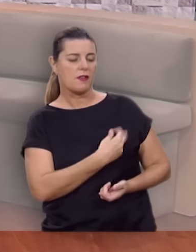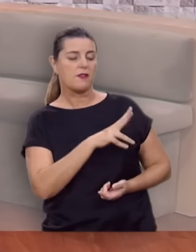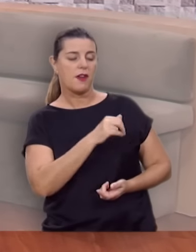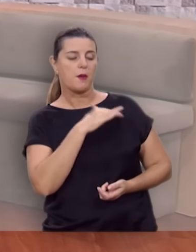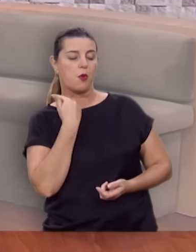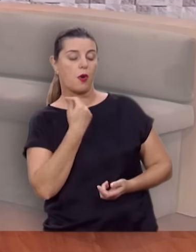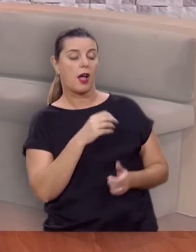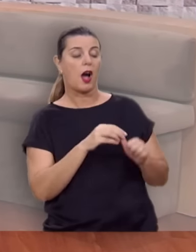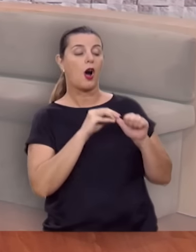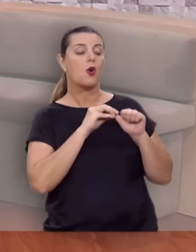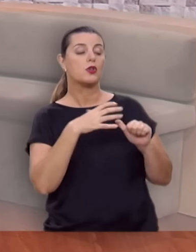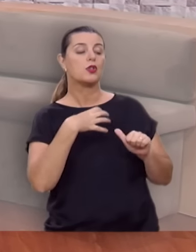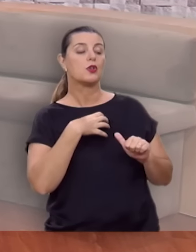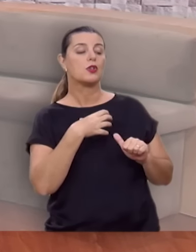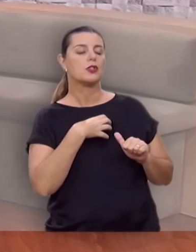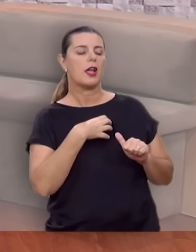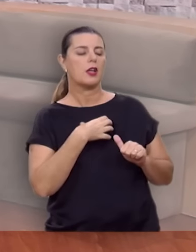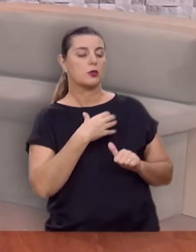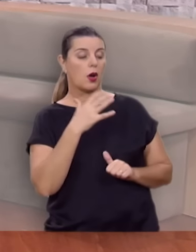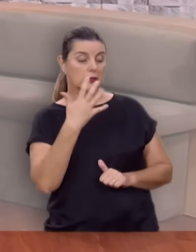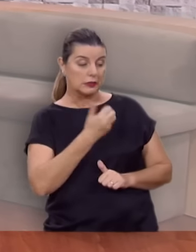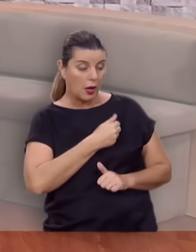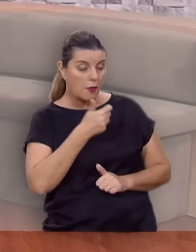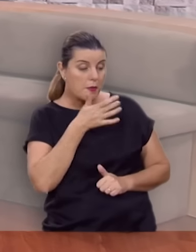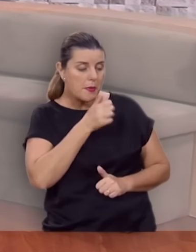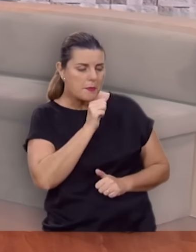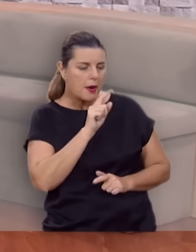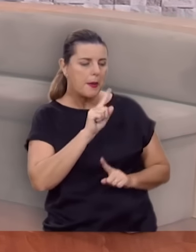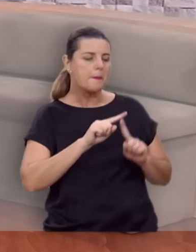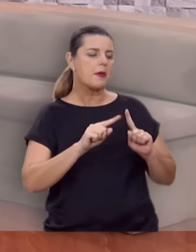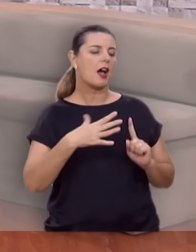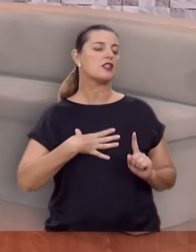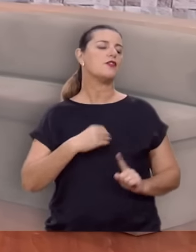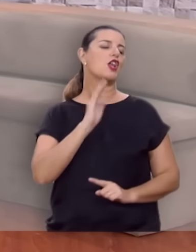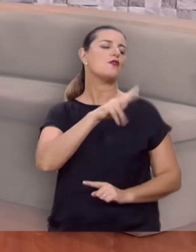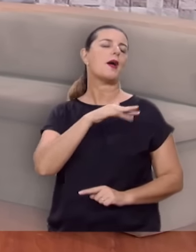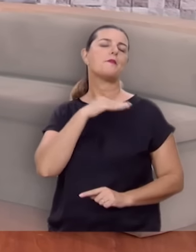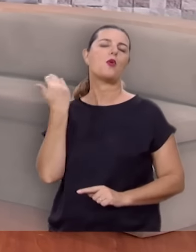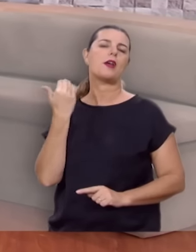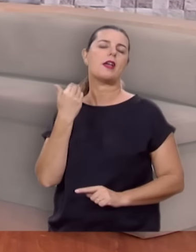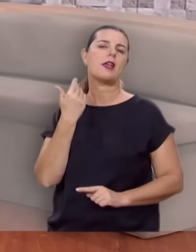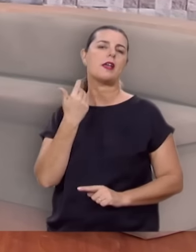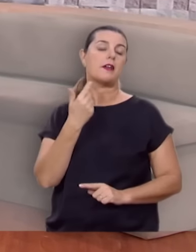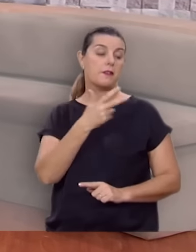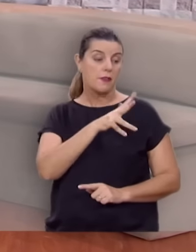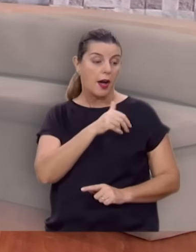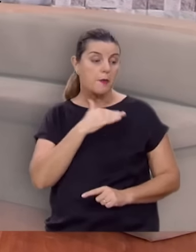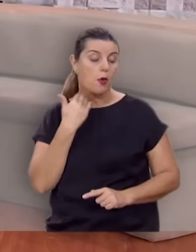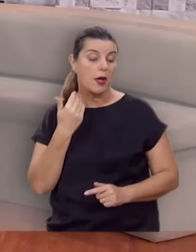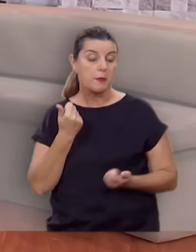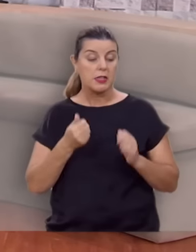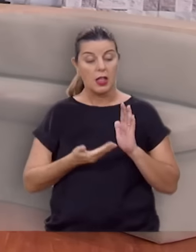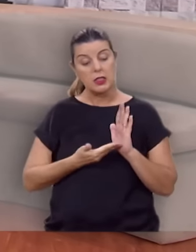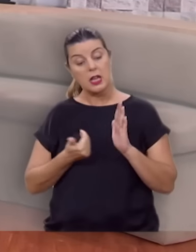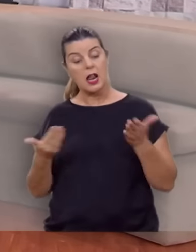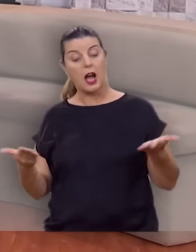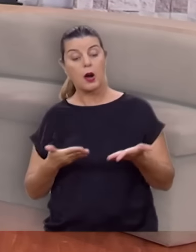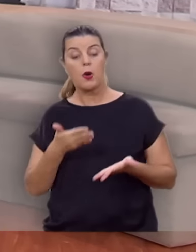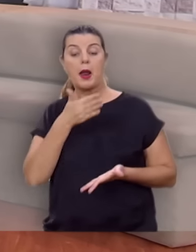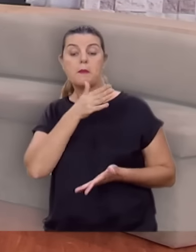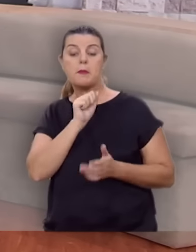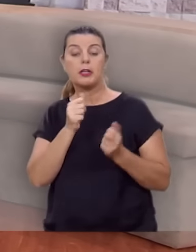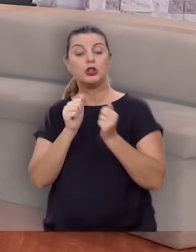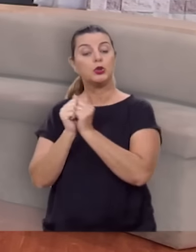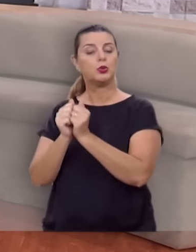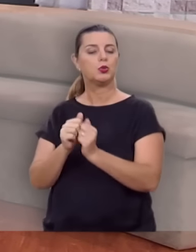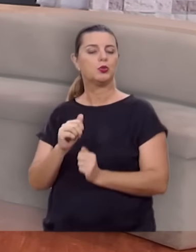A única chance de salvar a mãe é sacrificar a criança. A criança está em agonia de morte. Se não tirar a criança,